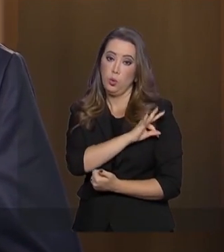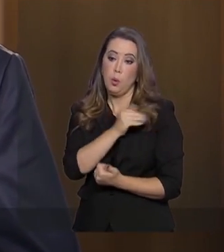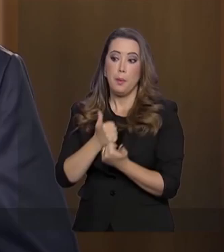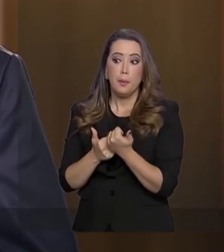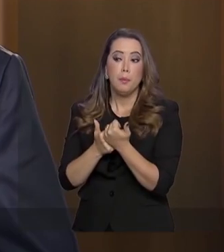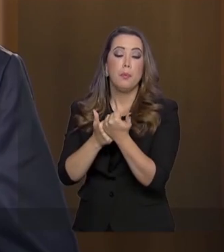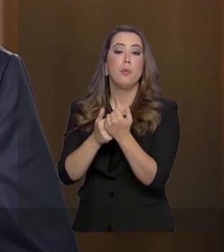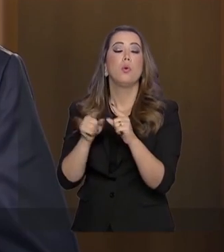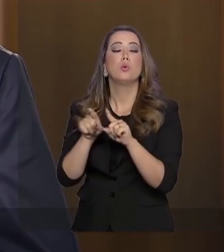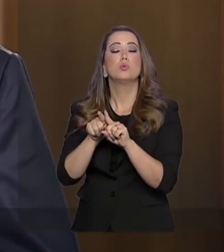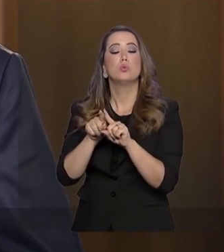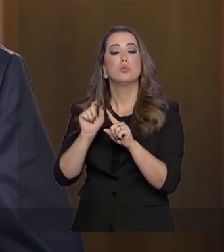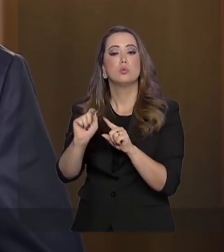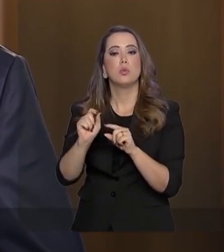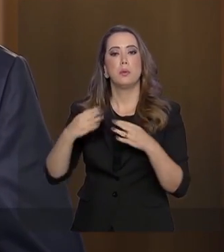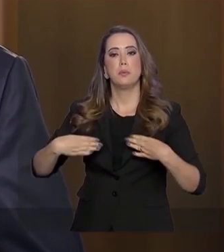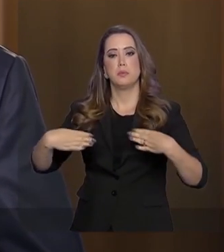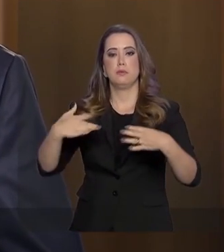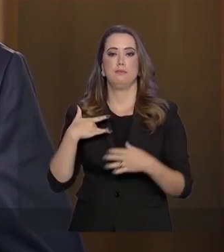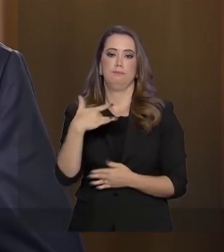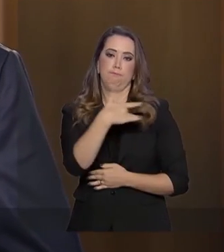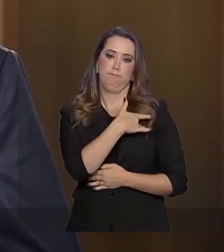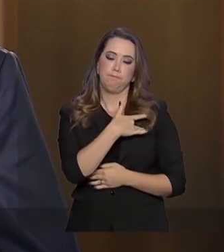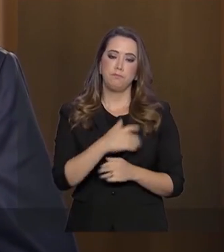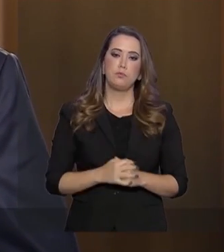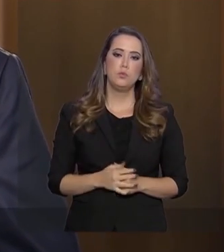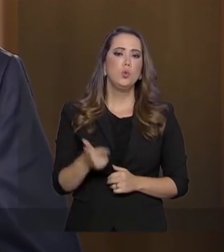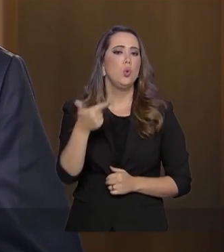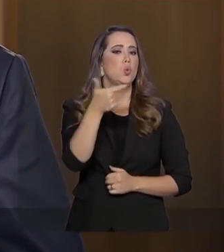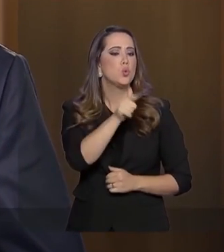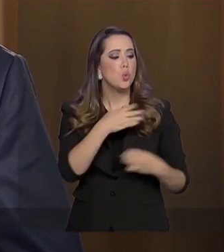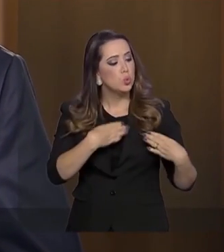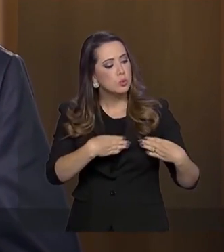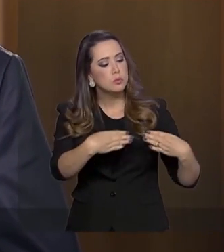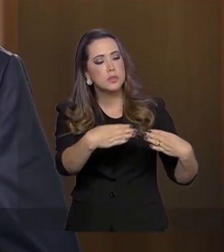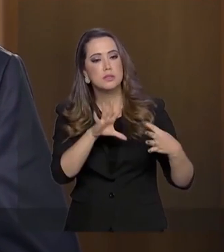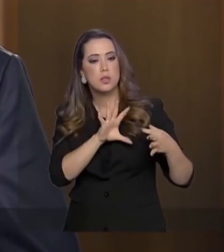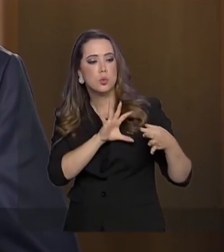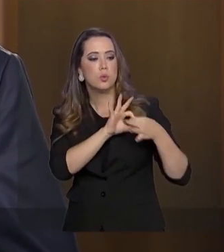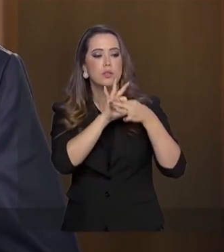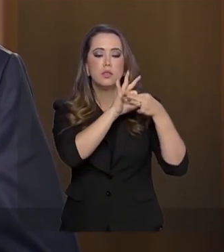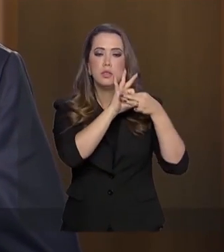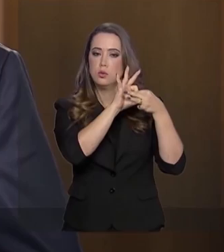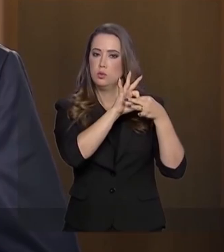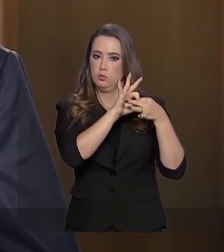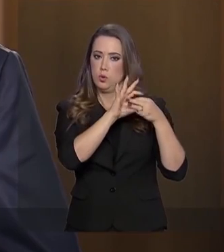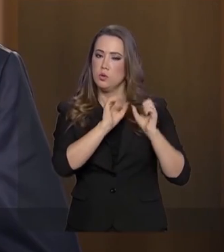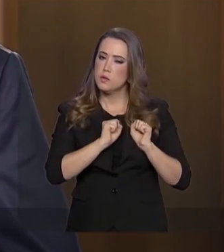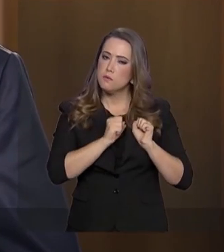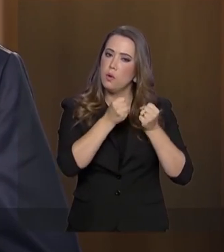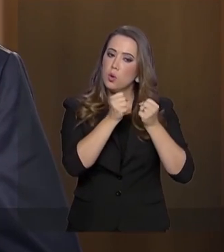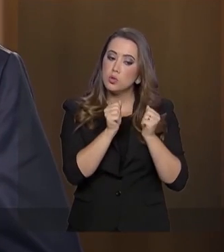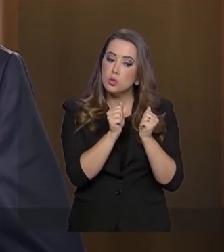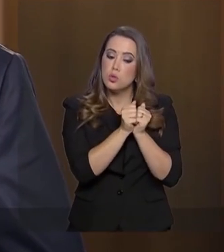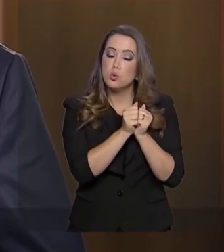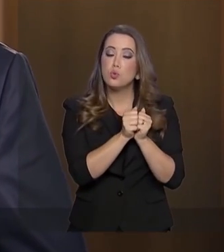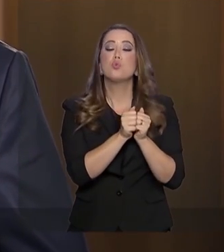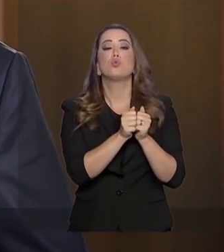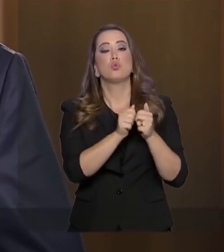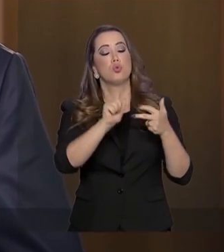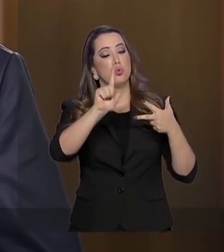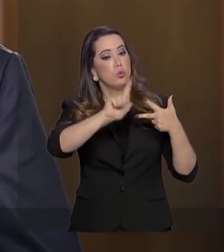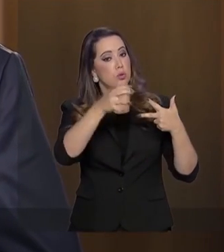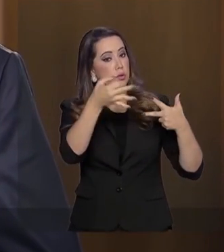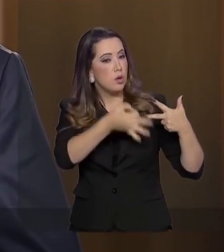por intermédio do Ministério da Saúde. Os demais ministérios uniram esforços e, juntos aos demais poderes,